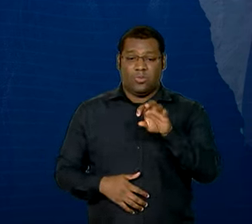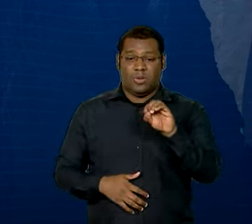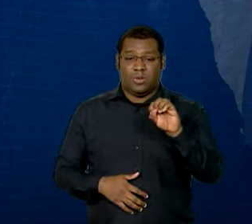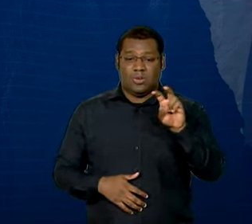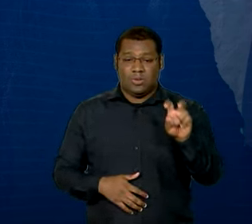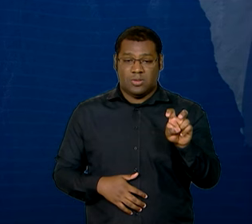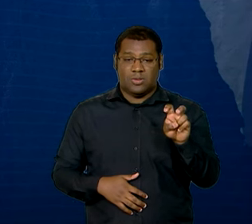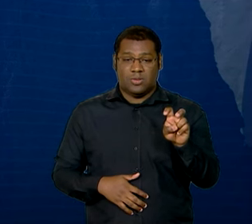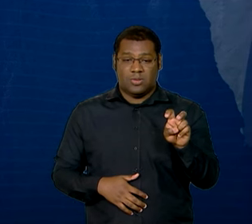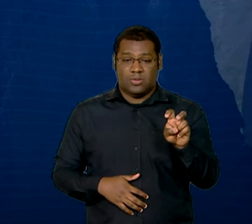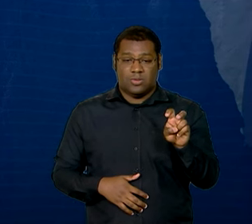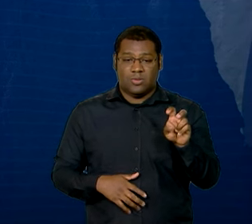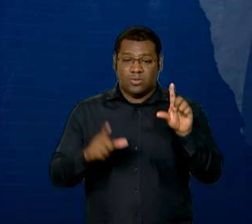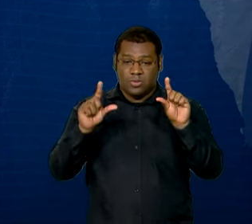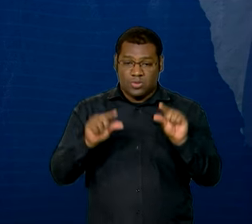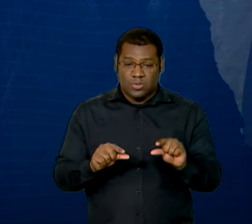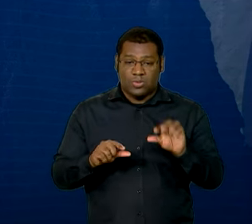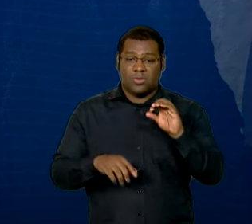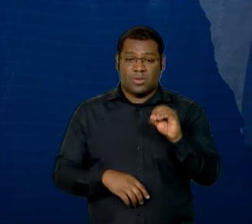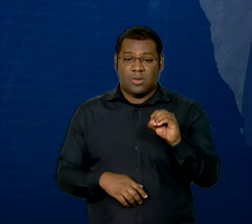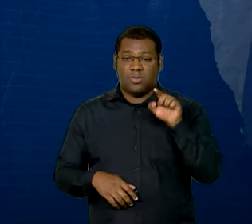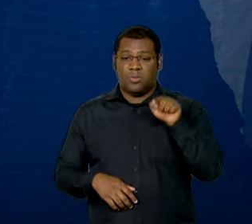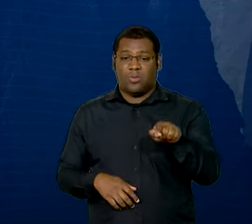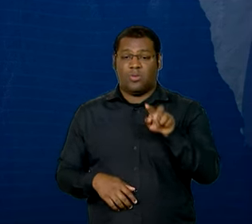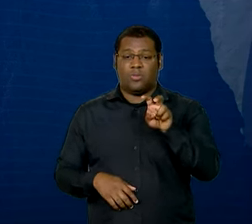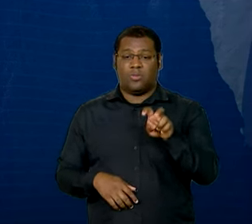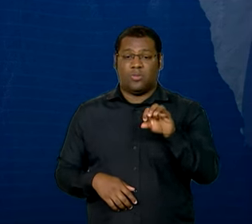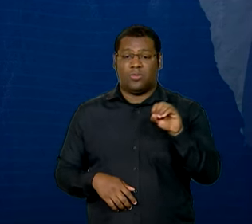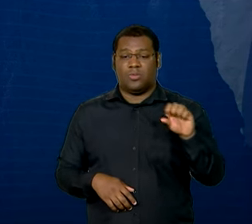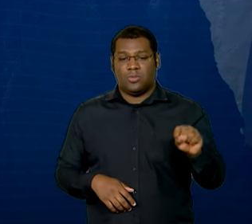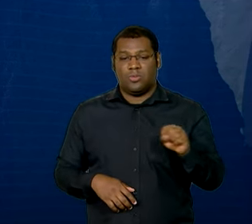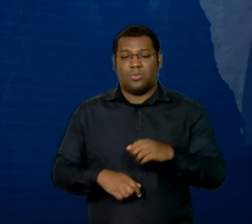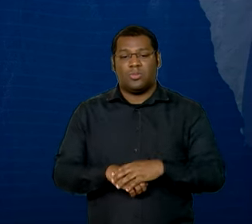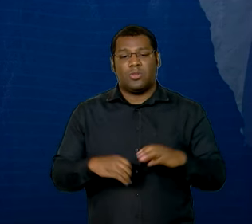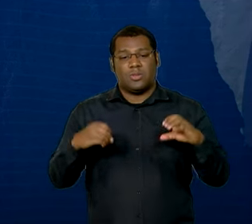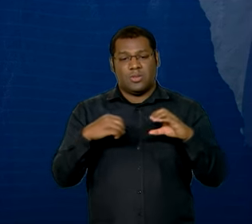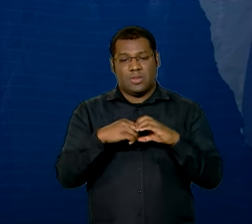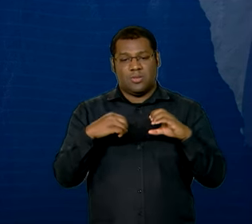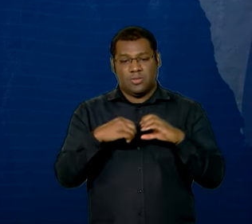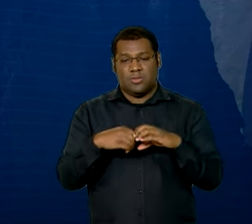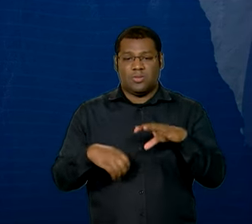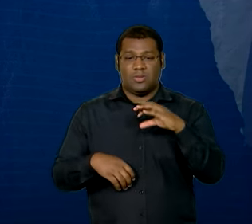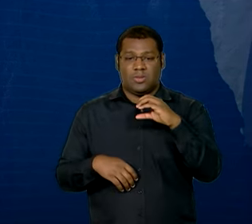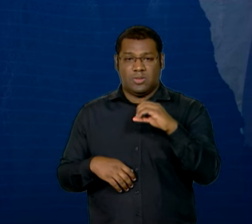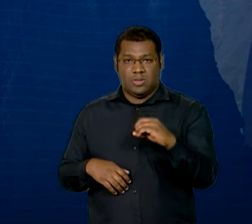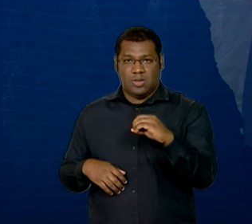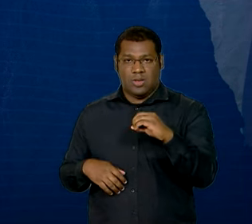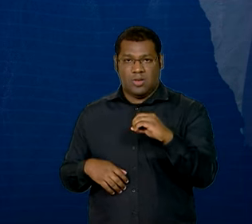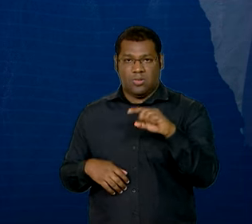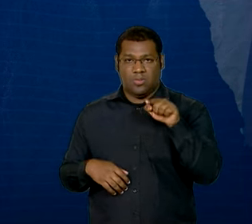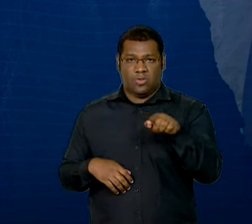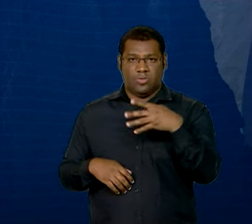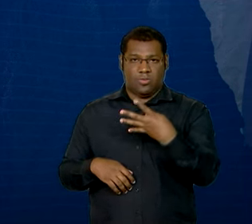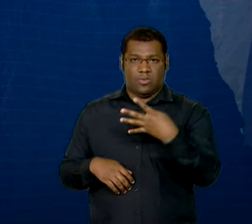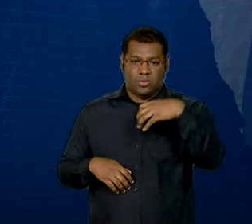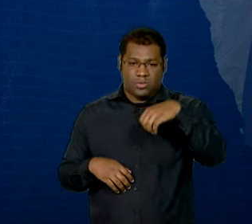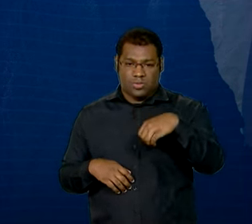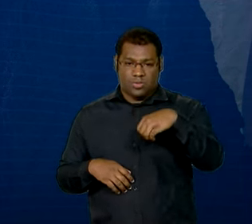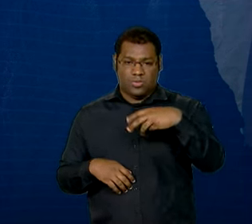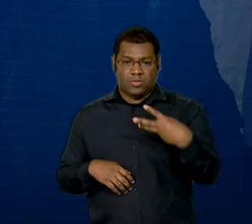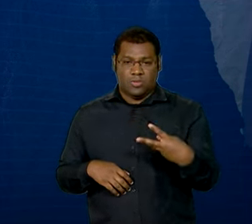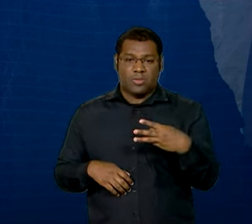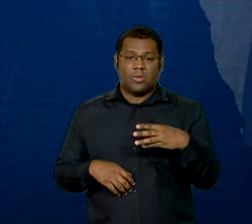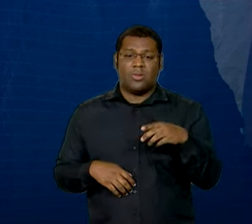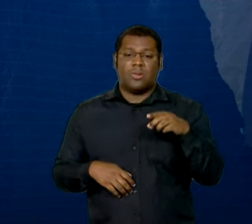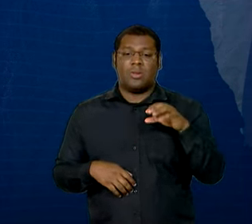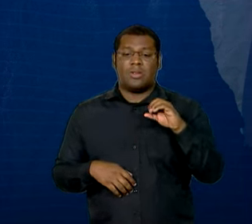para 0,508. O centro-oeste também foi de 0,493 para 0